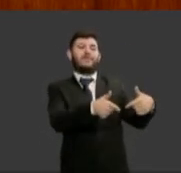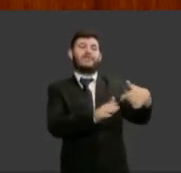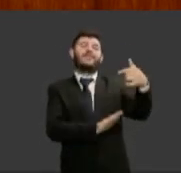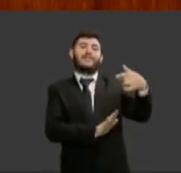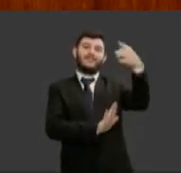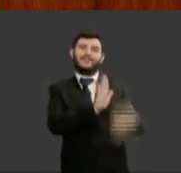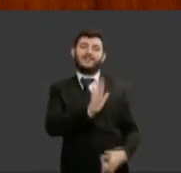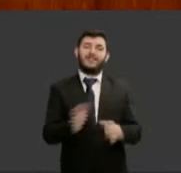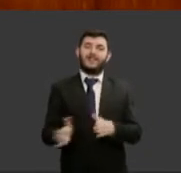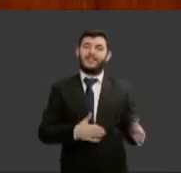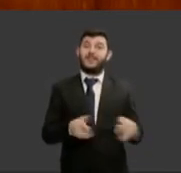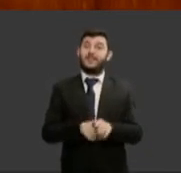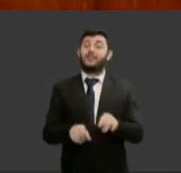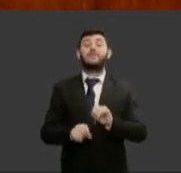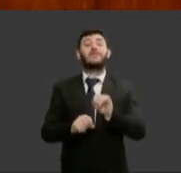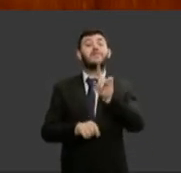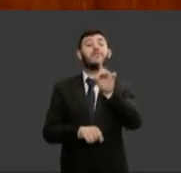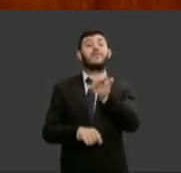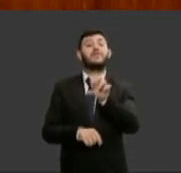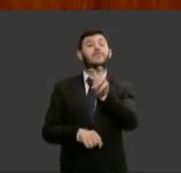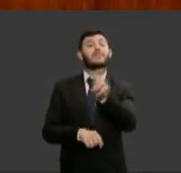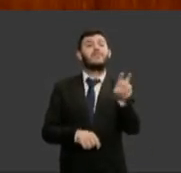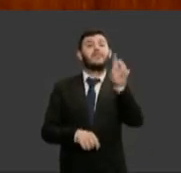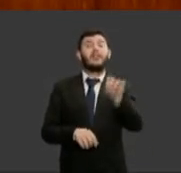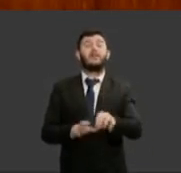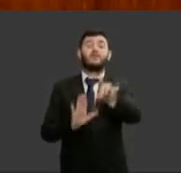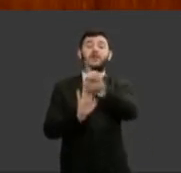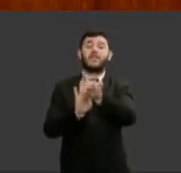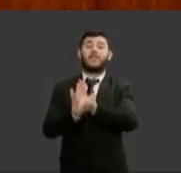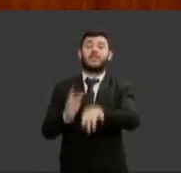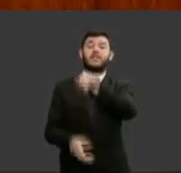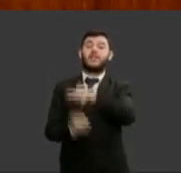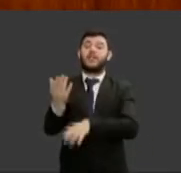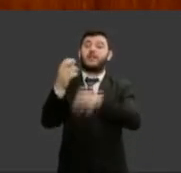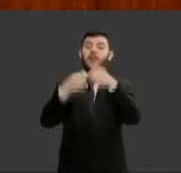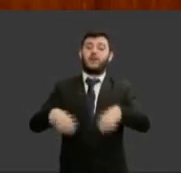oficializou essa importante data comemorativa